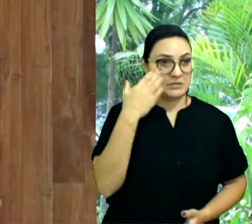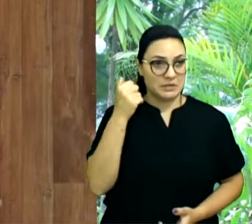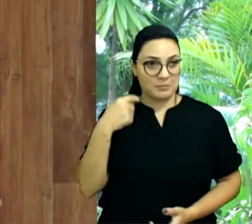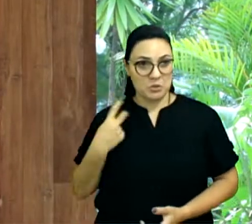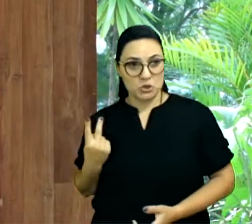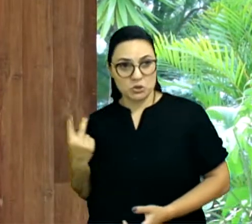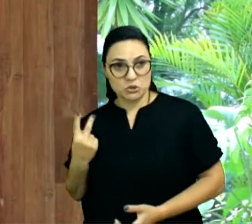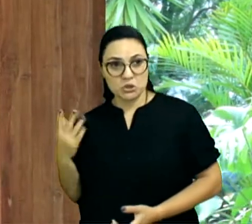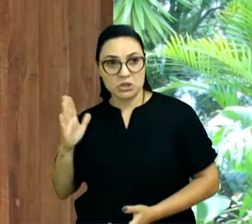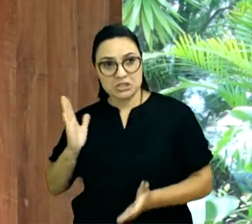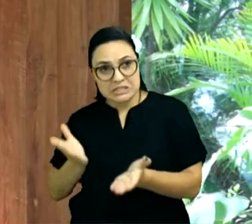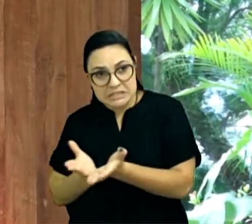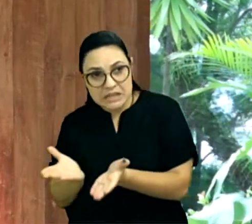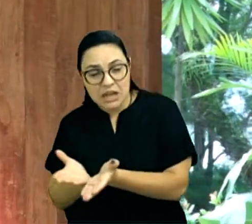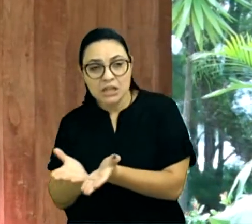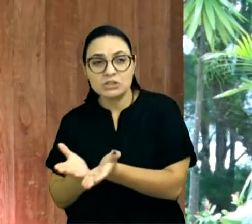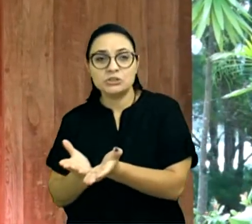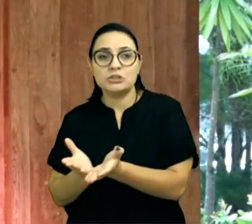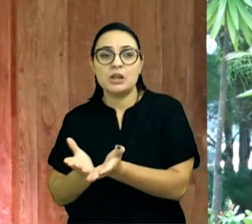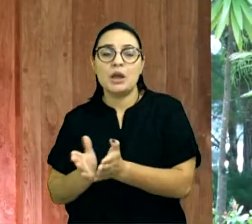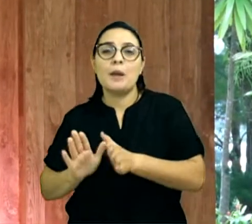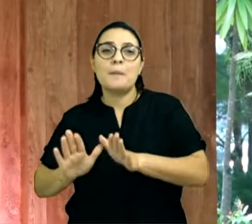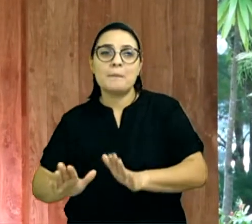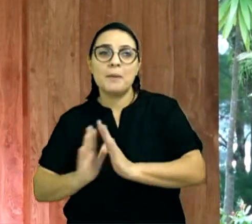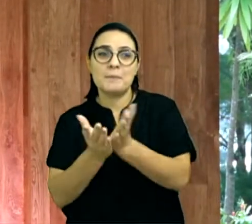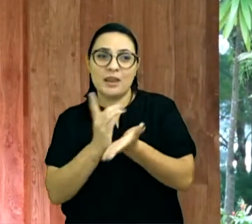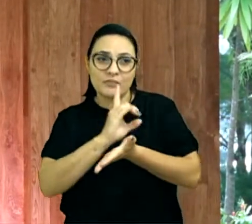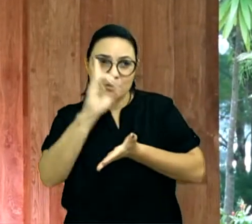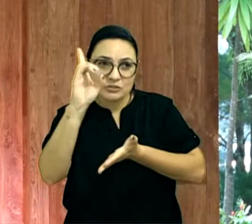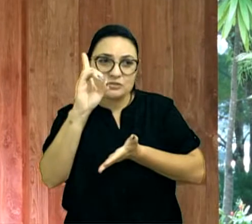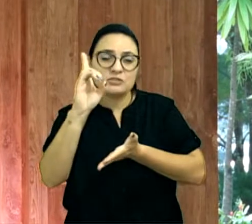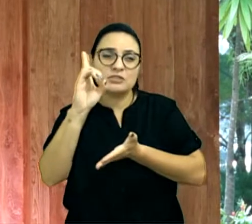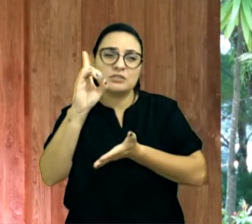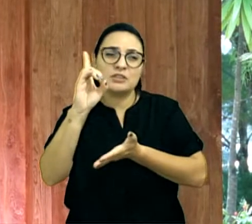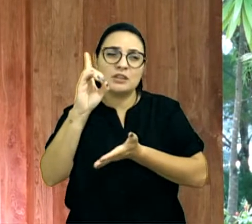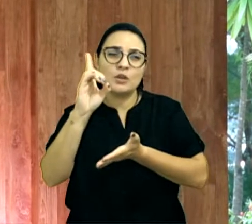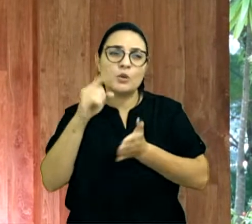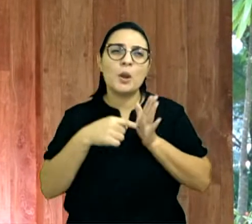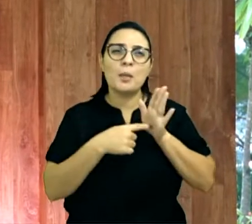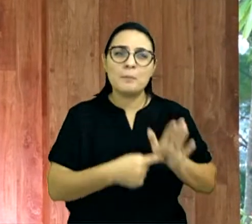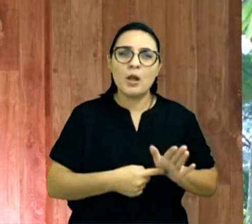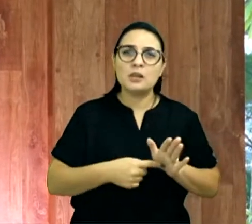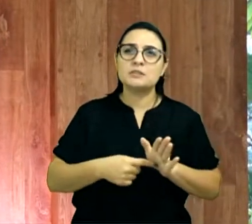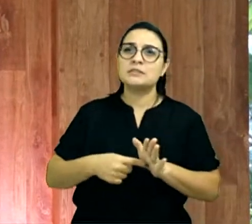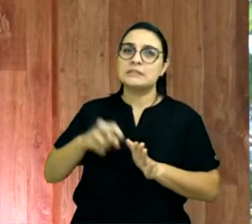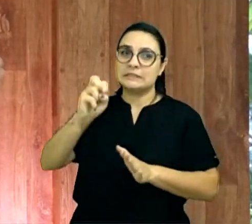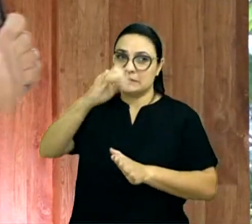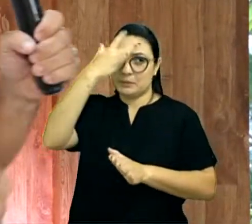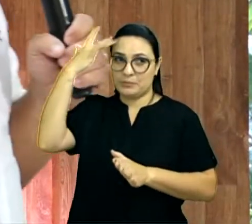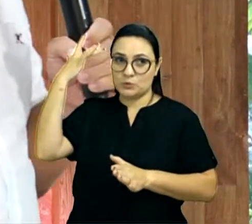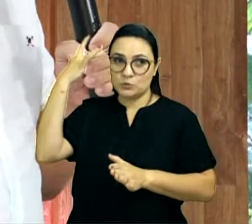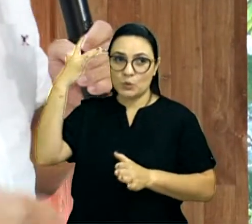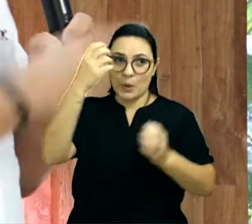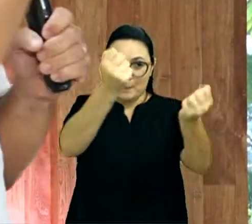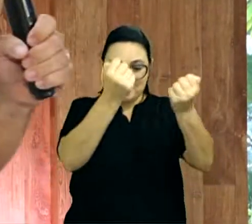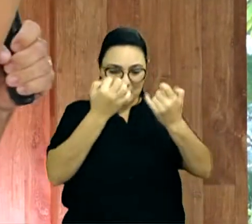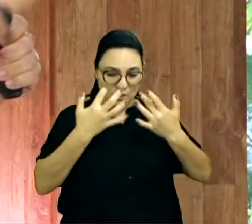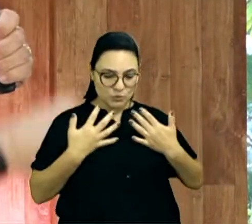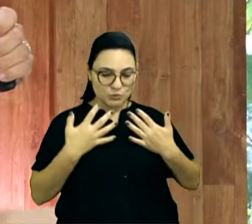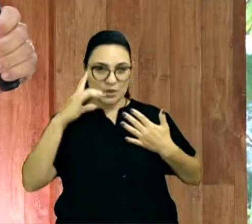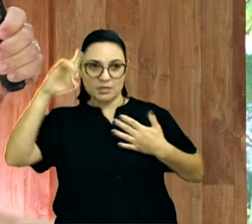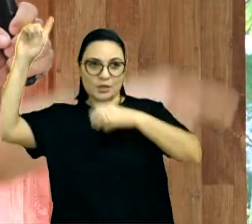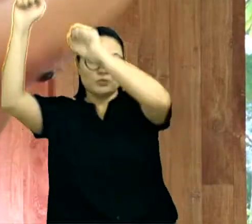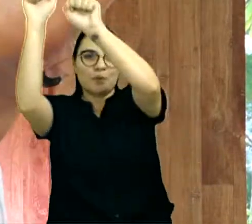e a palavra de Deus diz que o Senhor abençoaria os que nos abençoassem. E aquela benção, querido, que você está